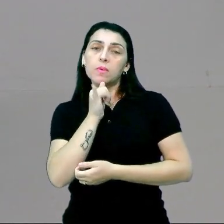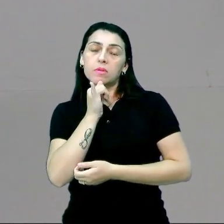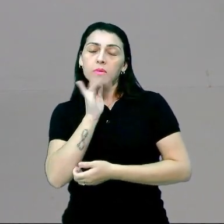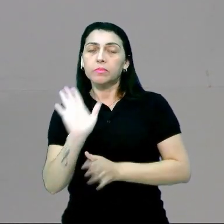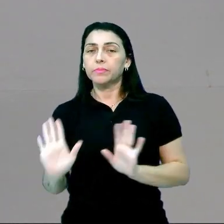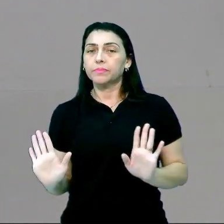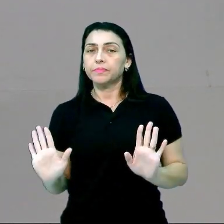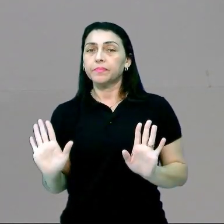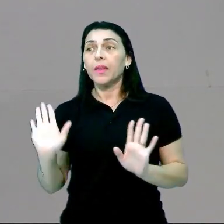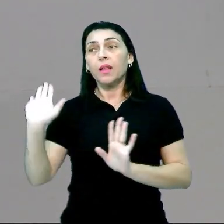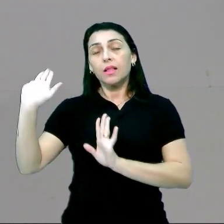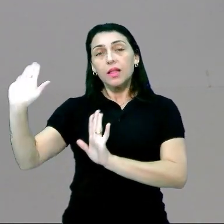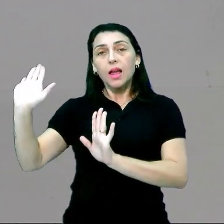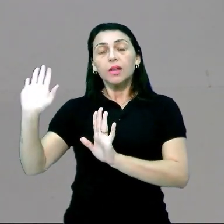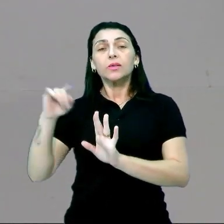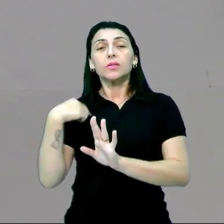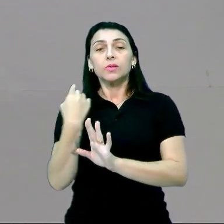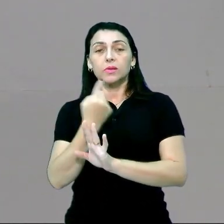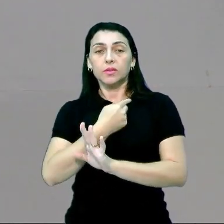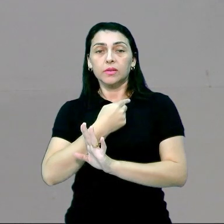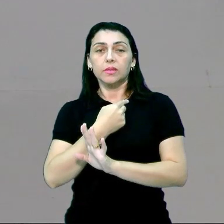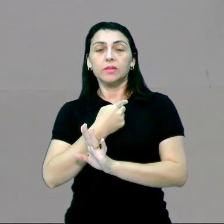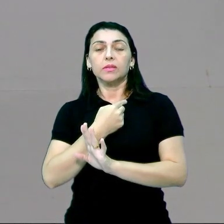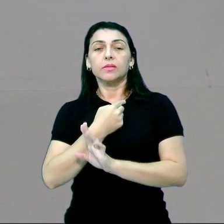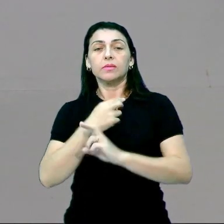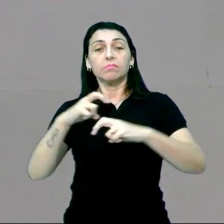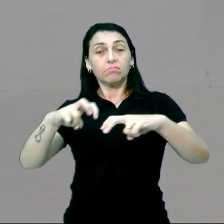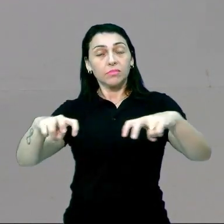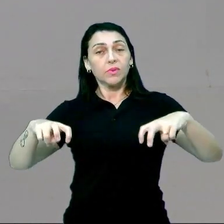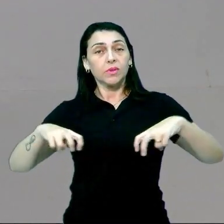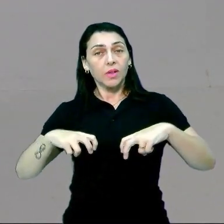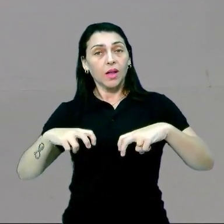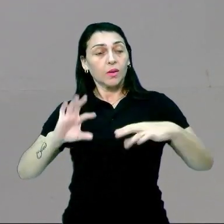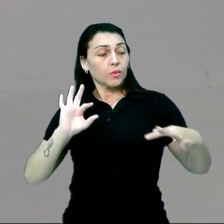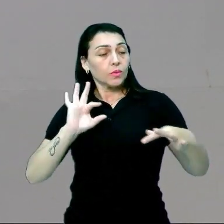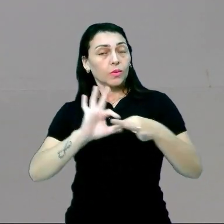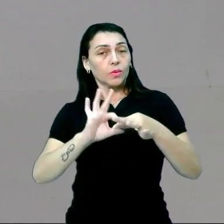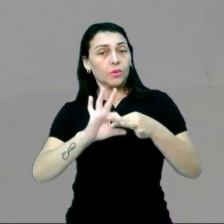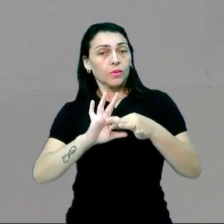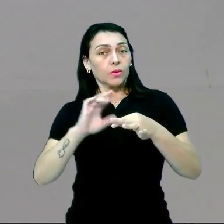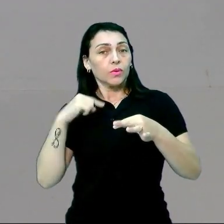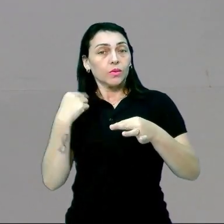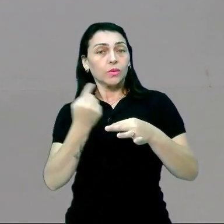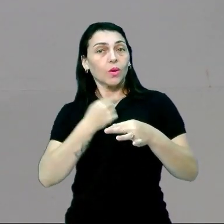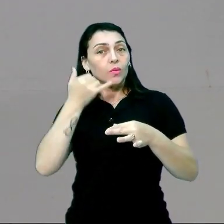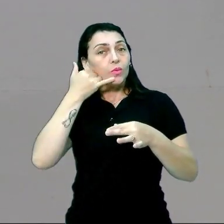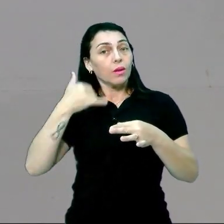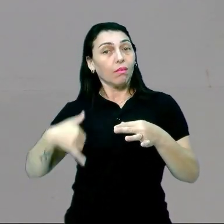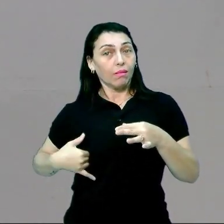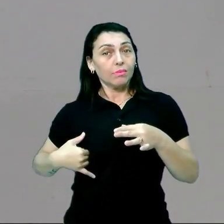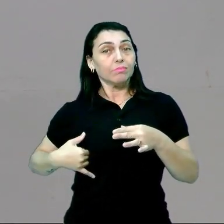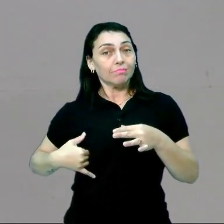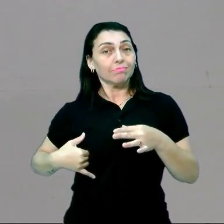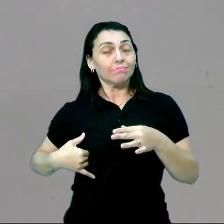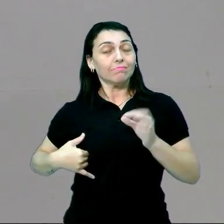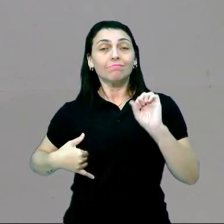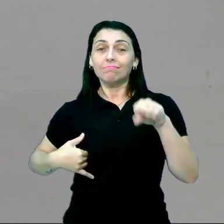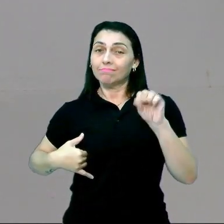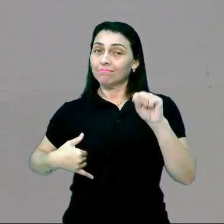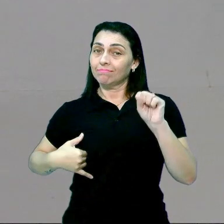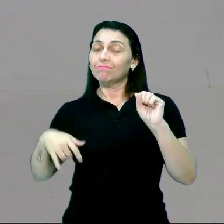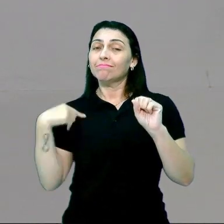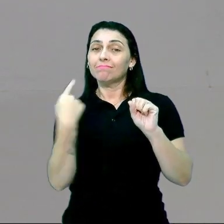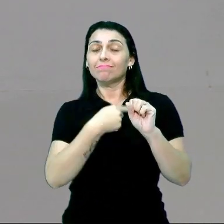exemplo. E lá, todos nós ficamos conectados em nossos smartphones. Isso